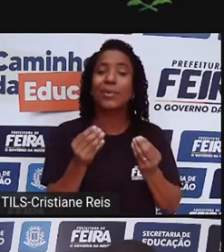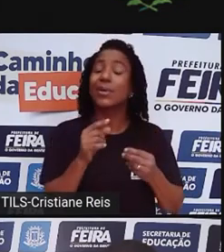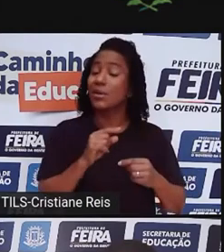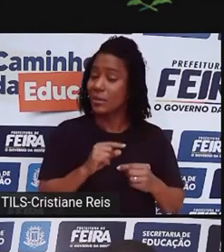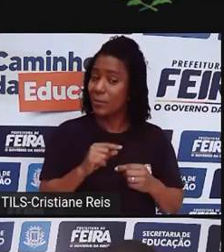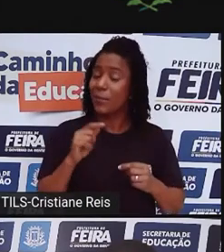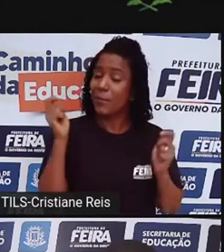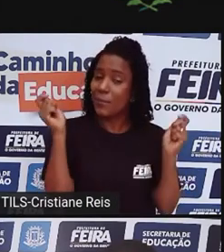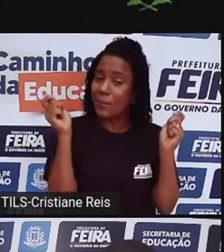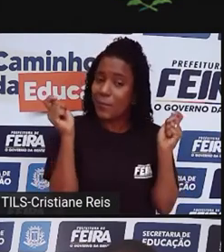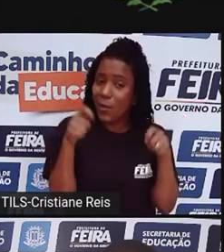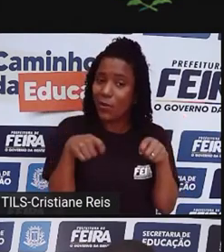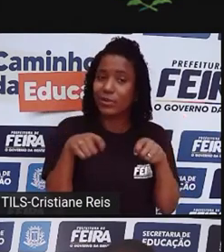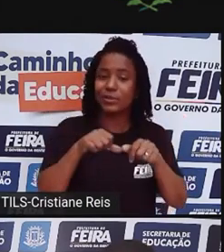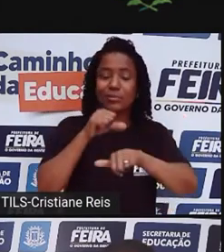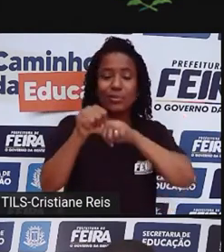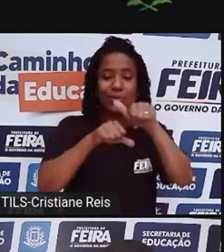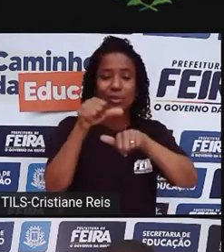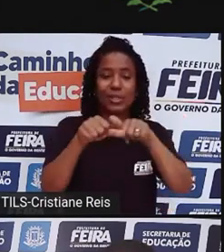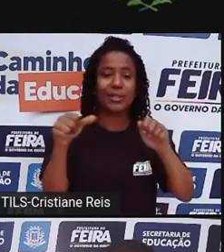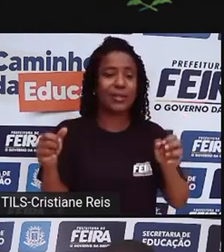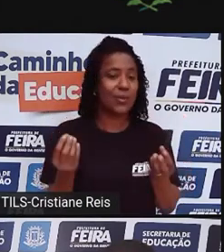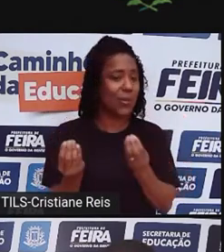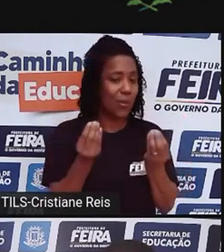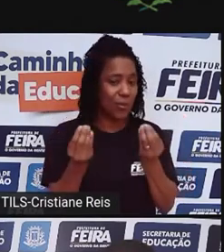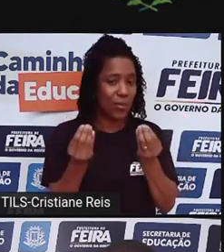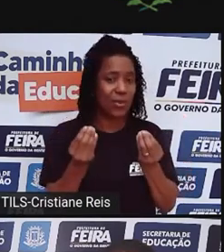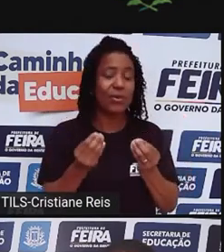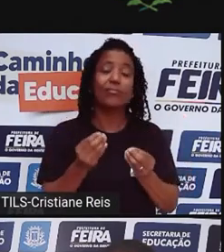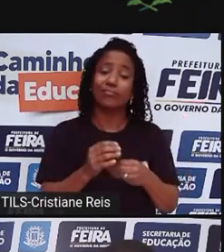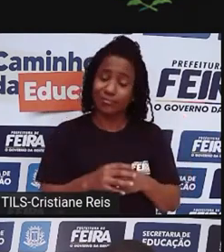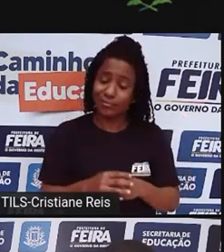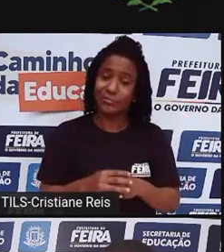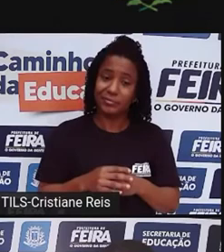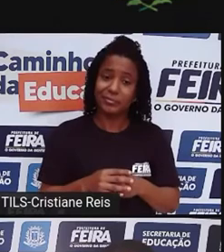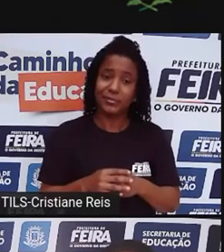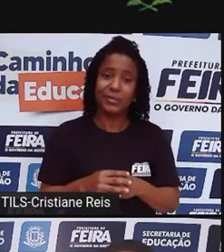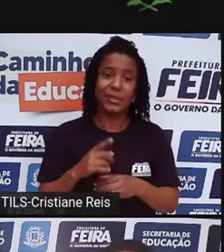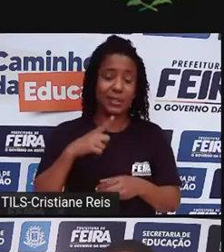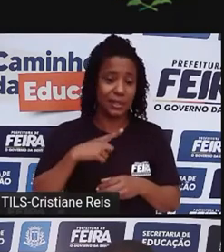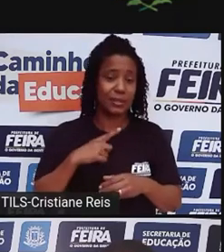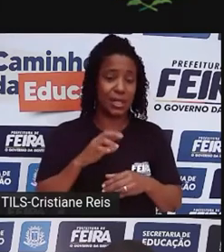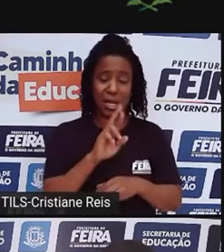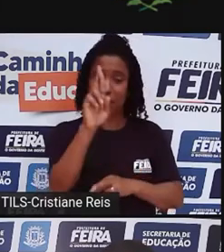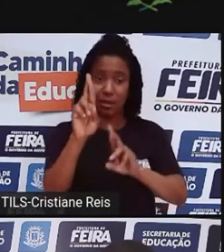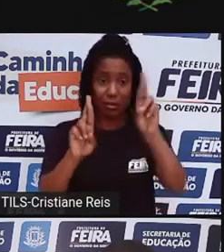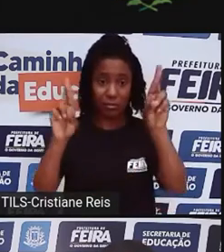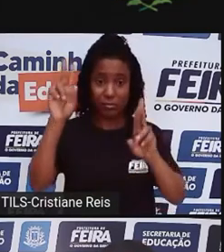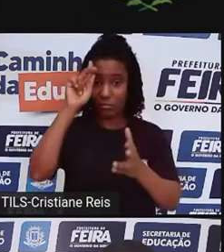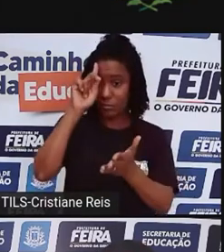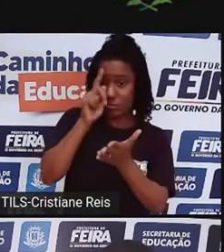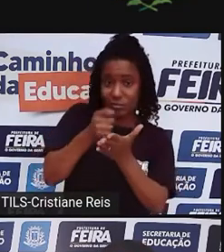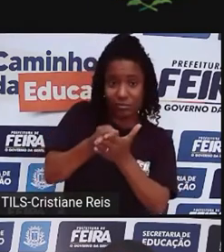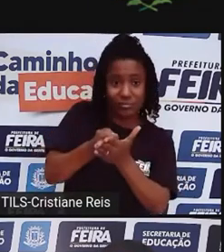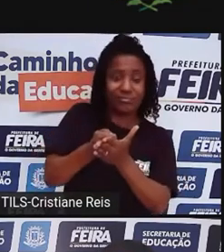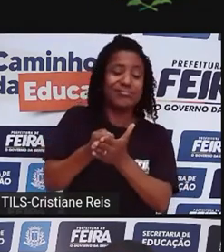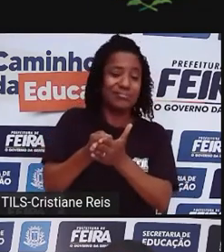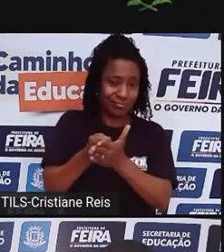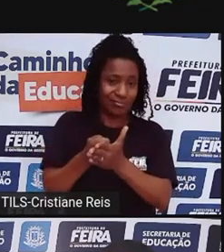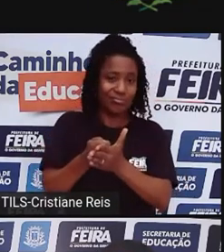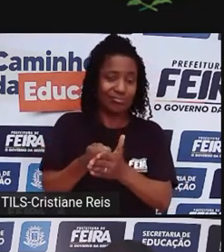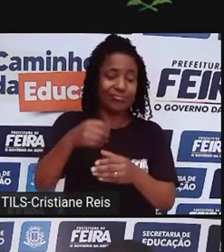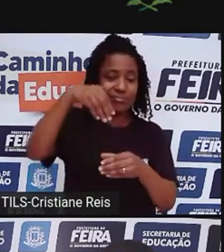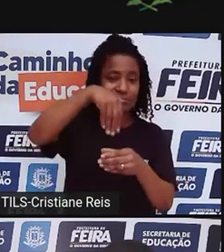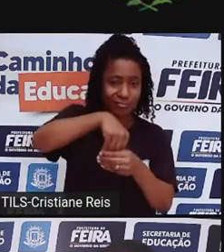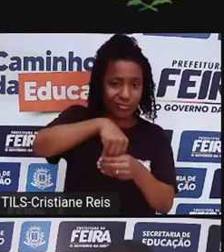mudar essa estrutura é através do voto, é através da representação política, é através dos candidatos que a gente escolhe para